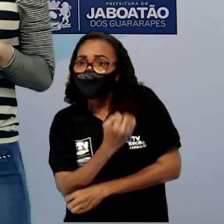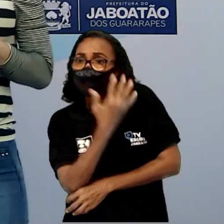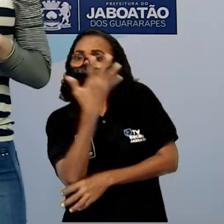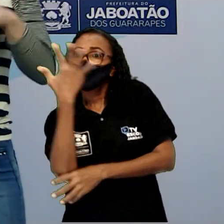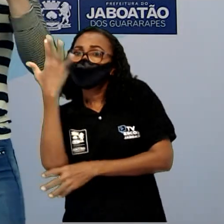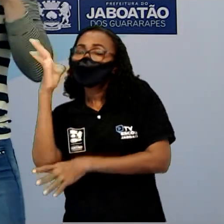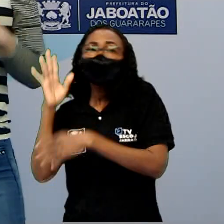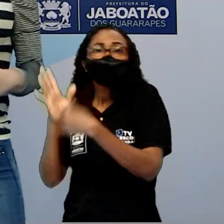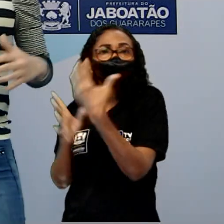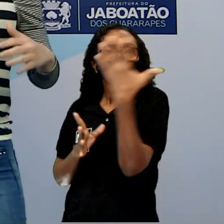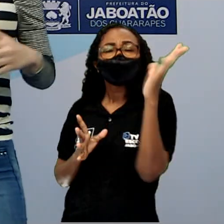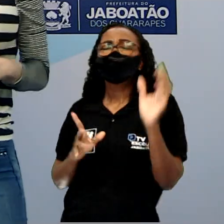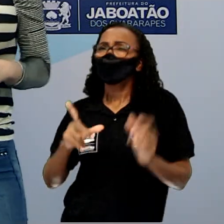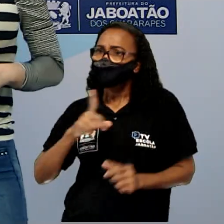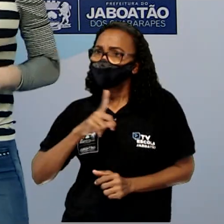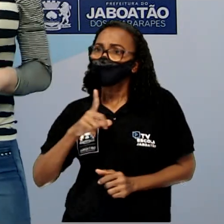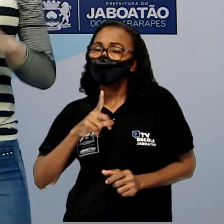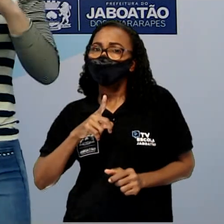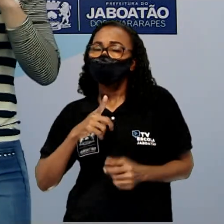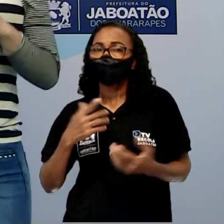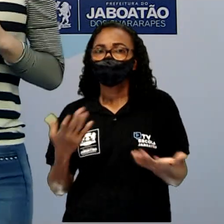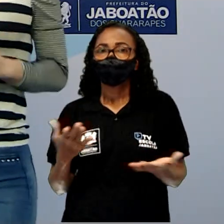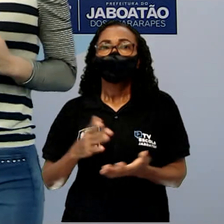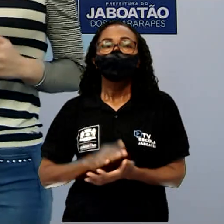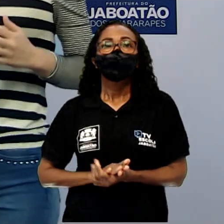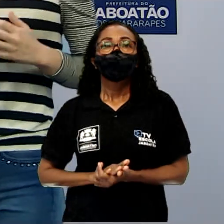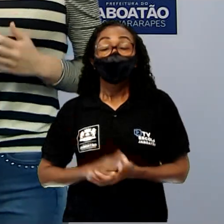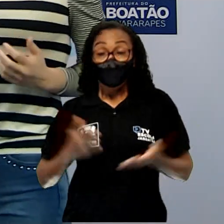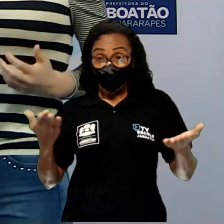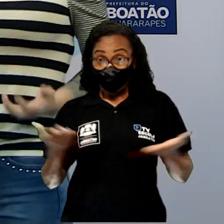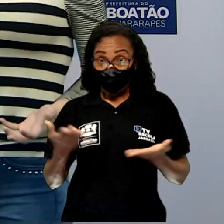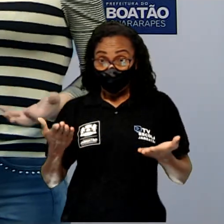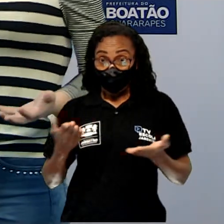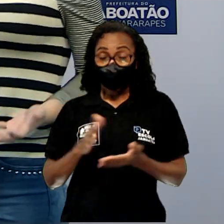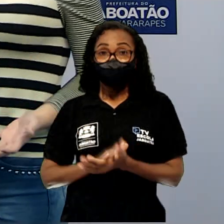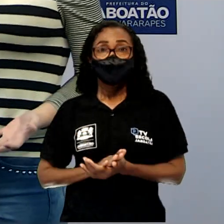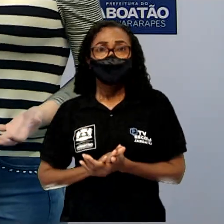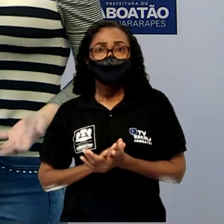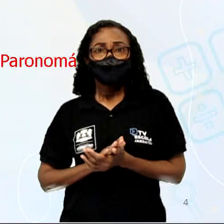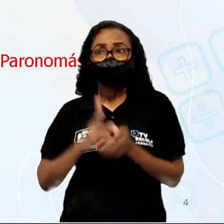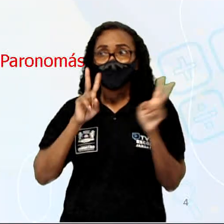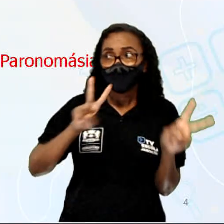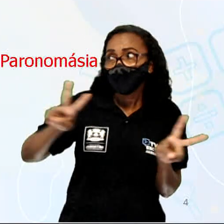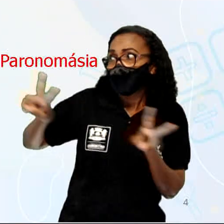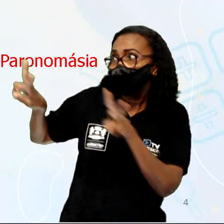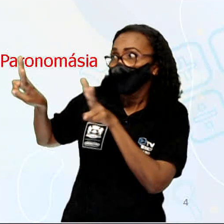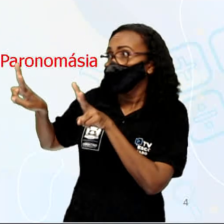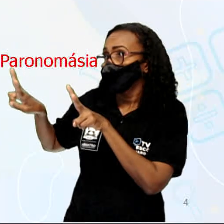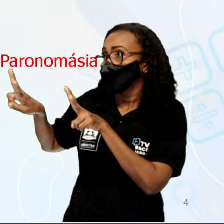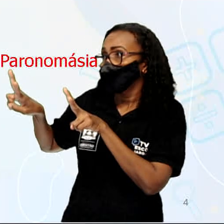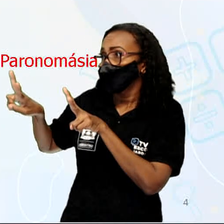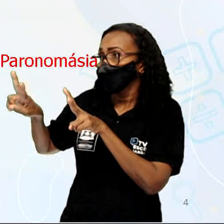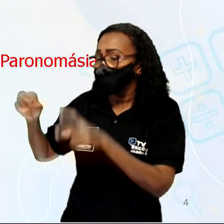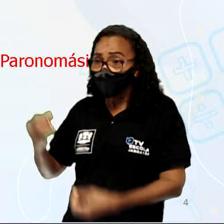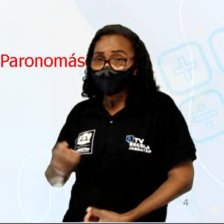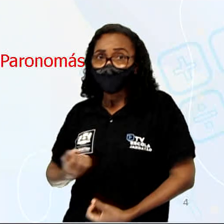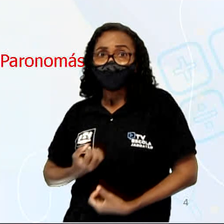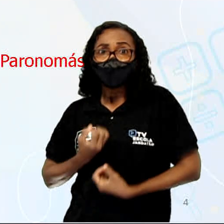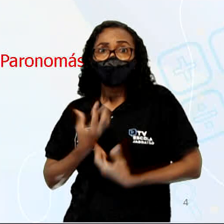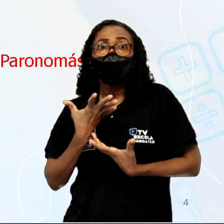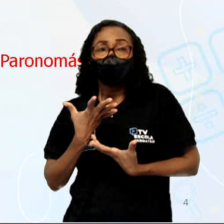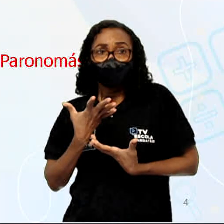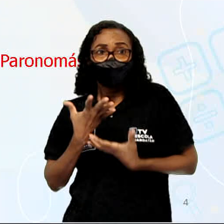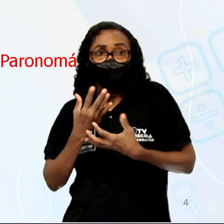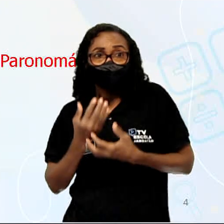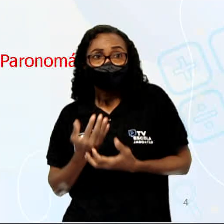vocês se deram muito bem nesse desafio. Agora, eu quero que a gente olhe aqui na tela o poema de abertura da aula